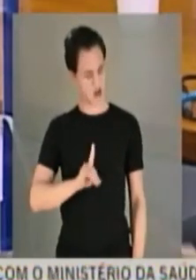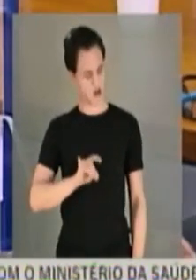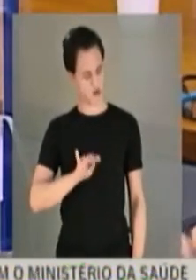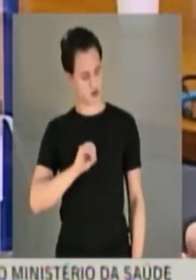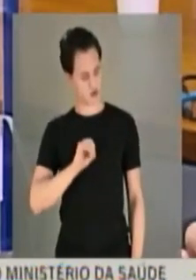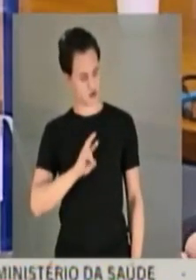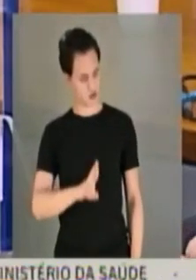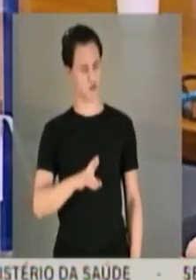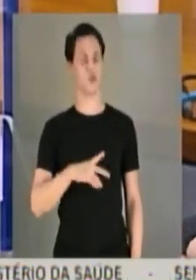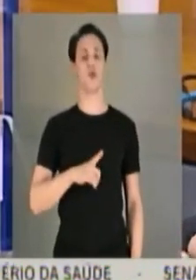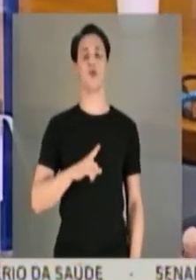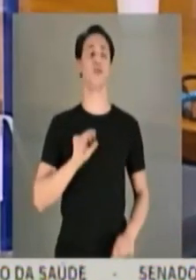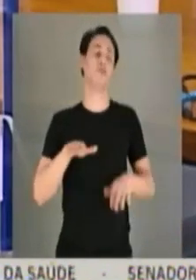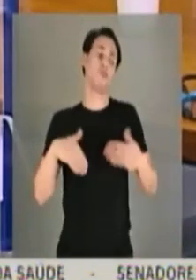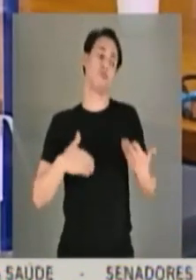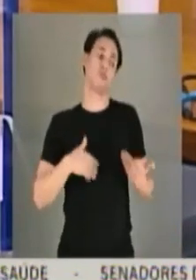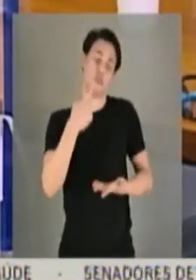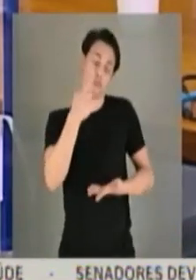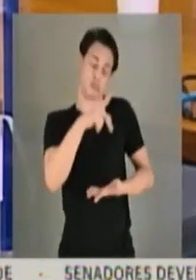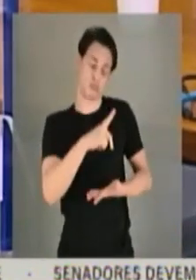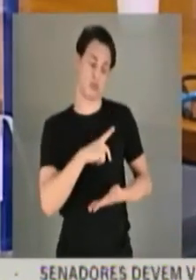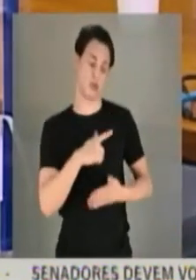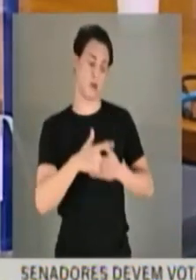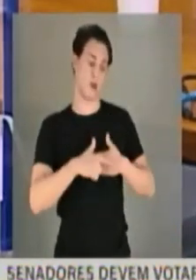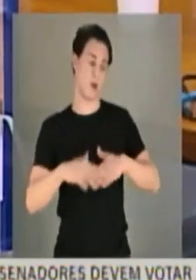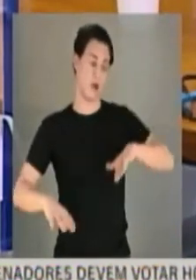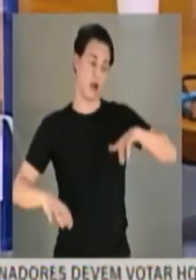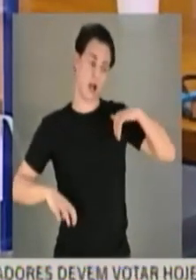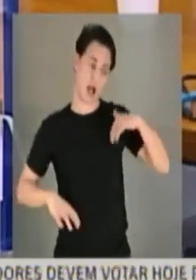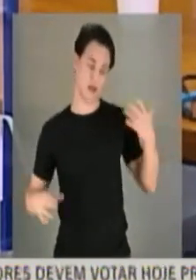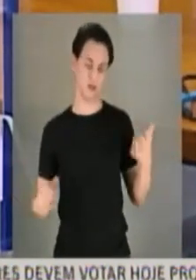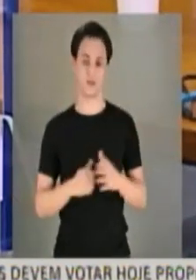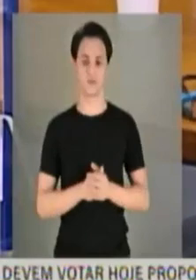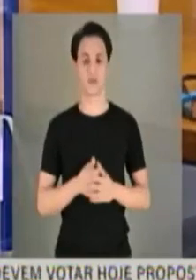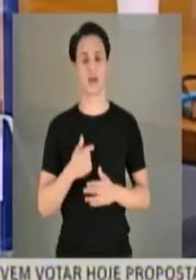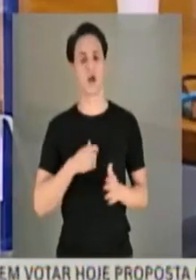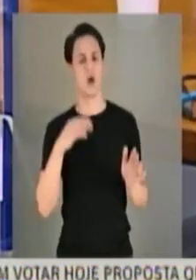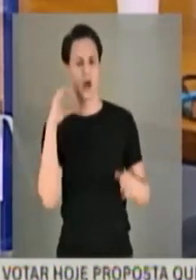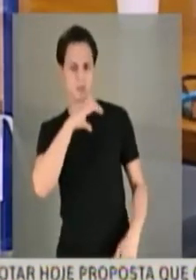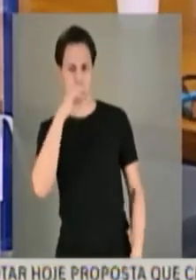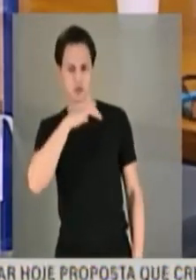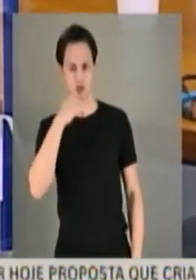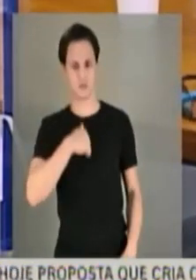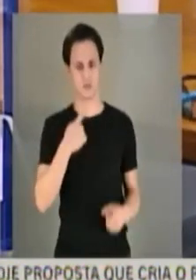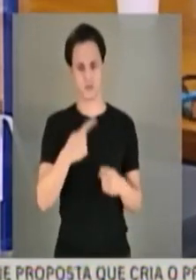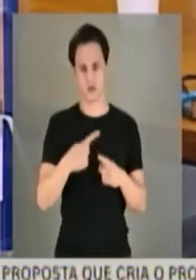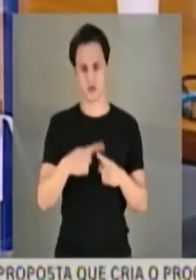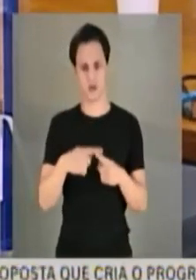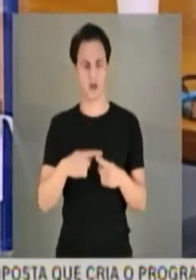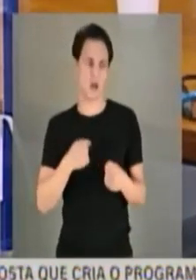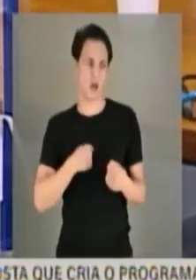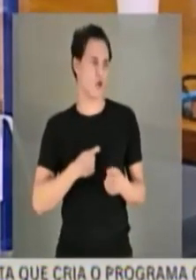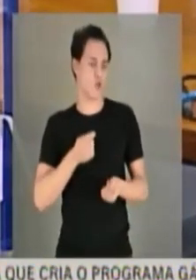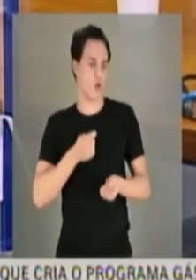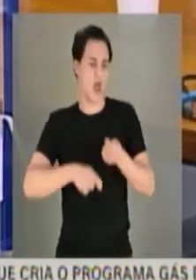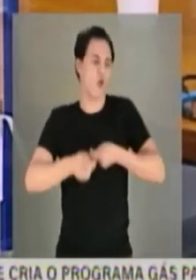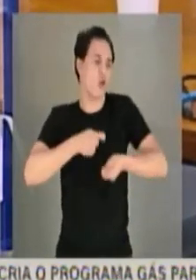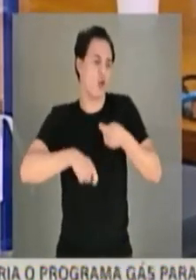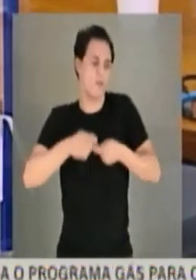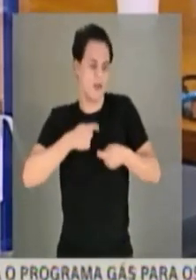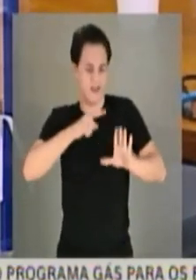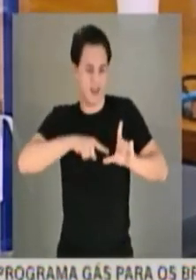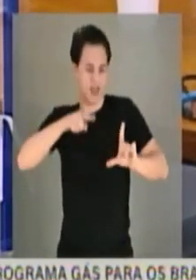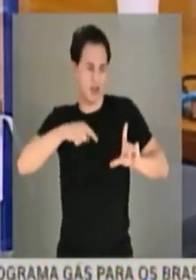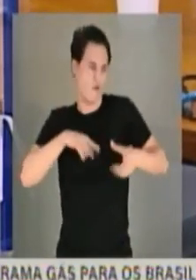cargo que exerce no Ministério, no Tribunal de Contas da União. E aí vem muito rapidamente, porque eu não sou economista, por isso que eu fiz questão de perguntar se vossa senhoria